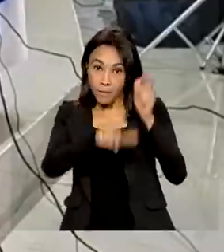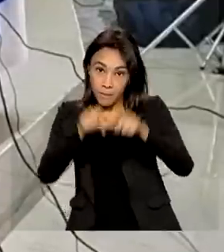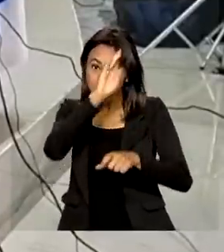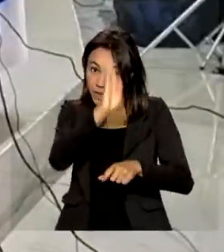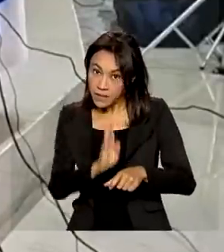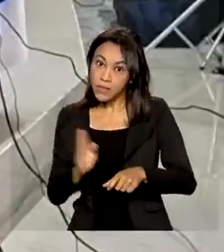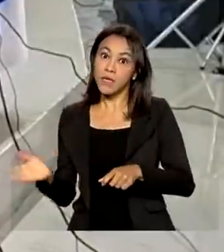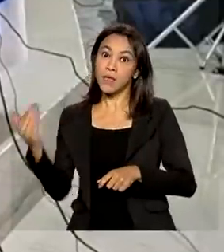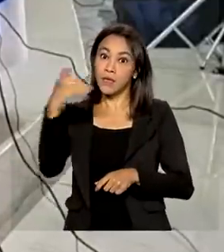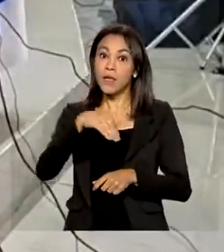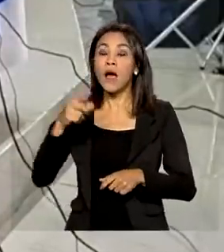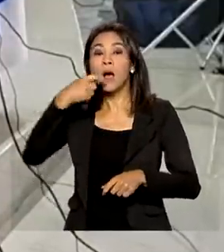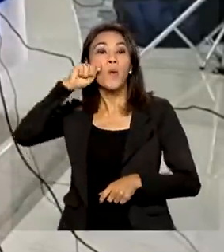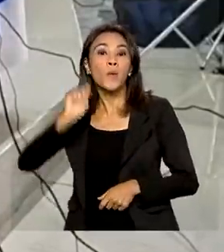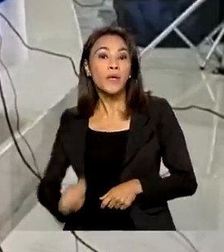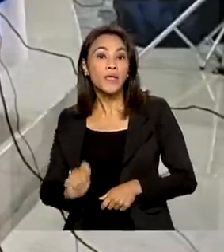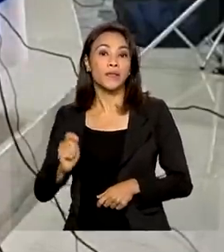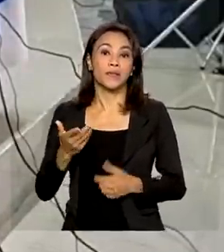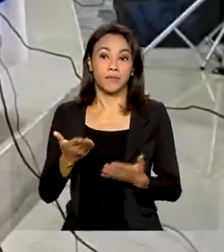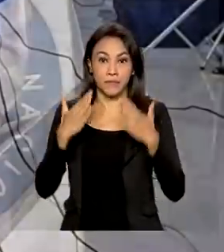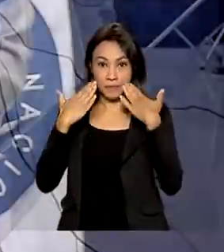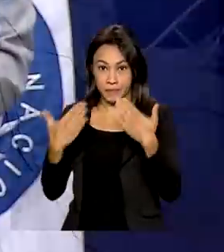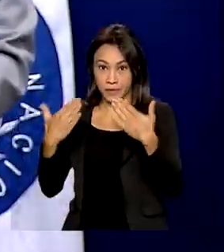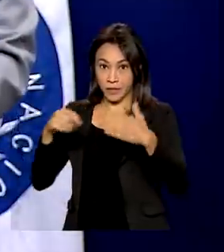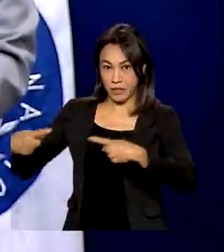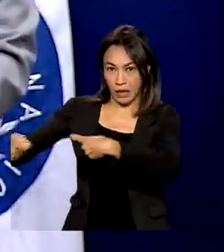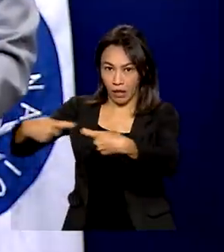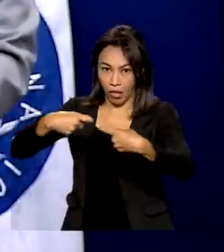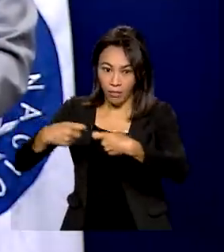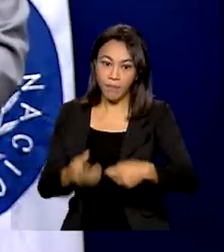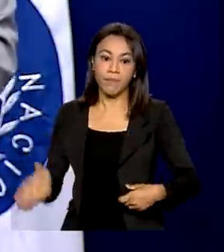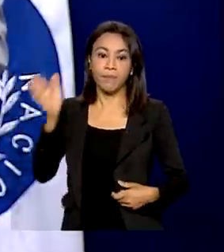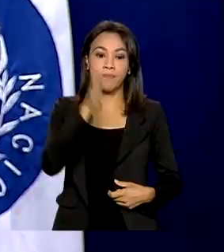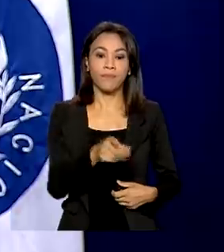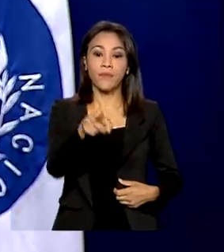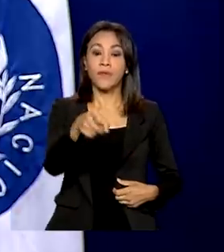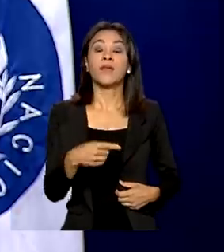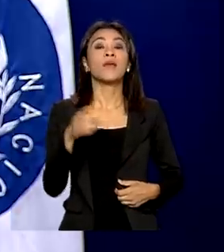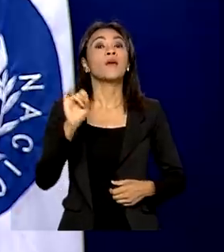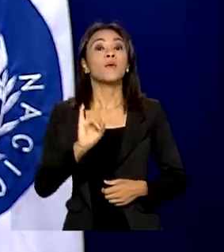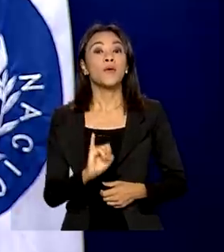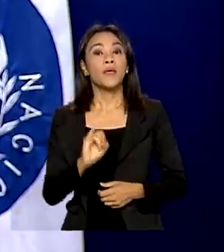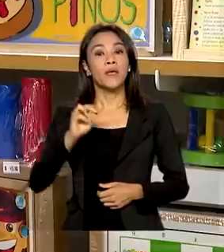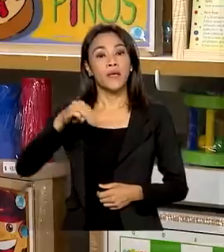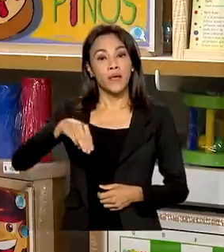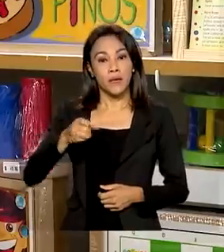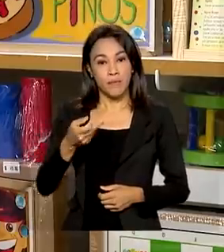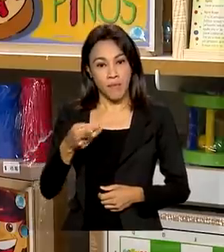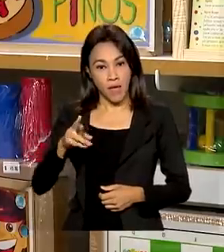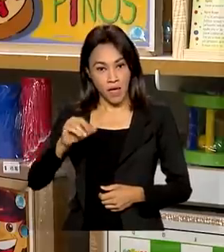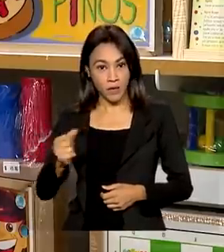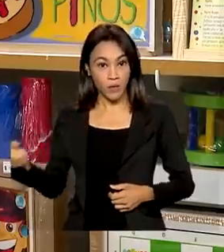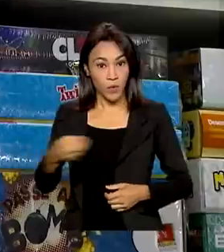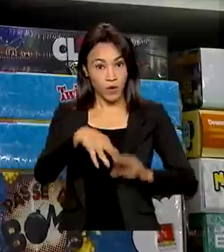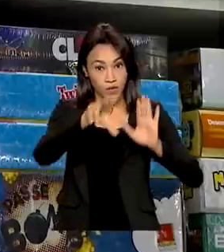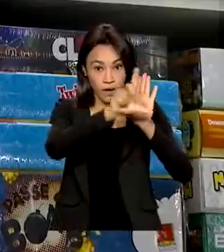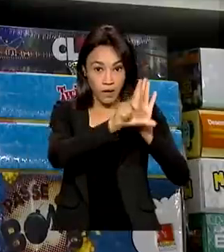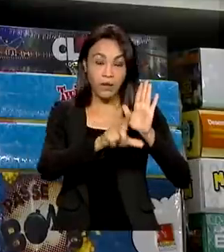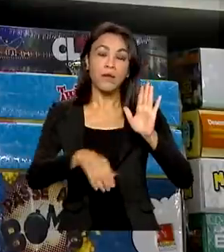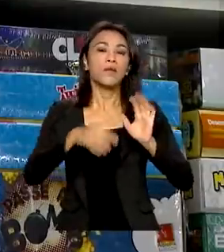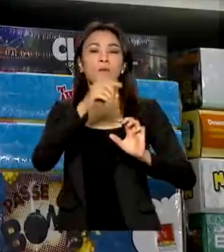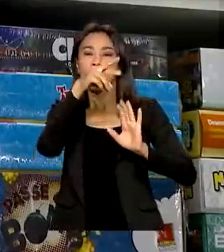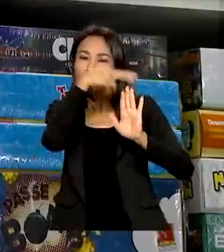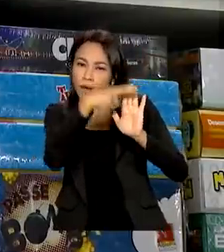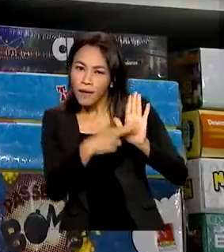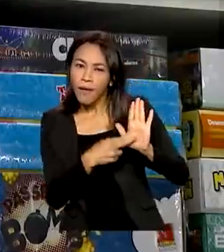Brasil frente ao conflito é de neutralidade. Inmetro lança novo modelo regulatório que vai orientar as normas para a segurança e